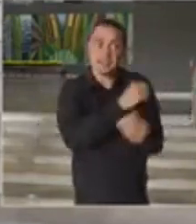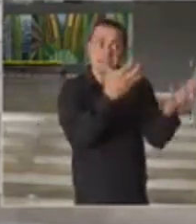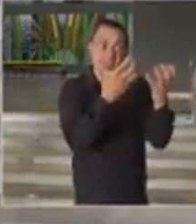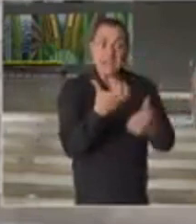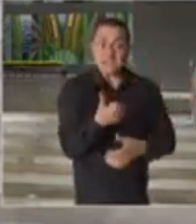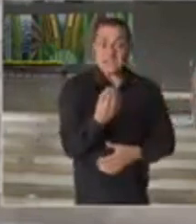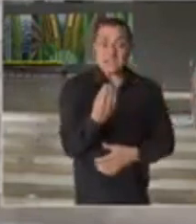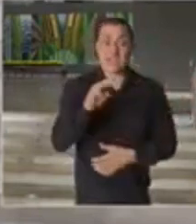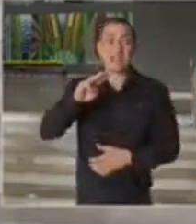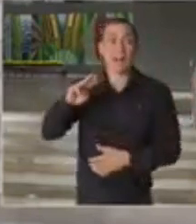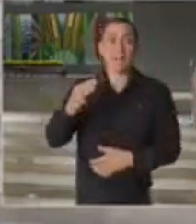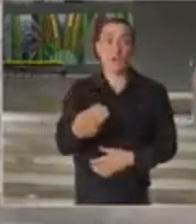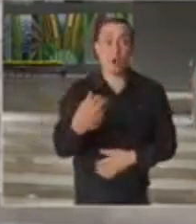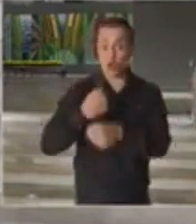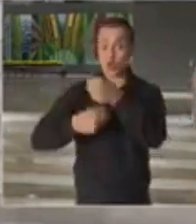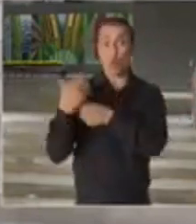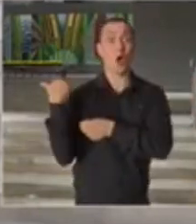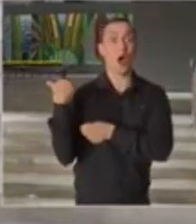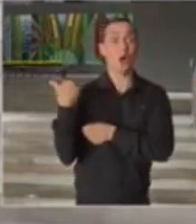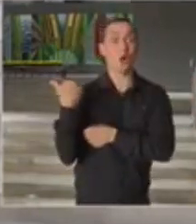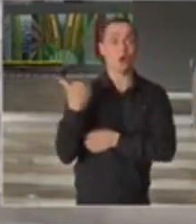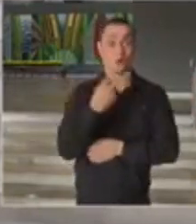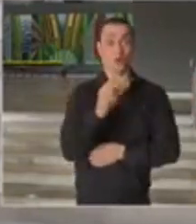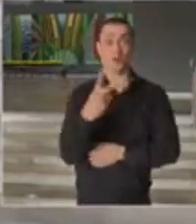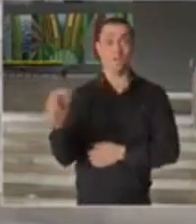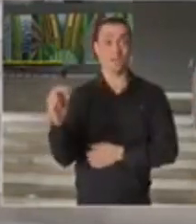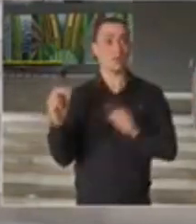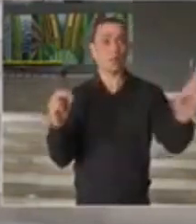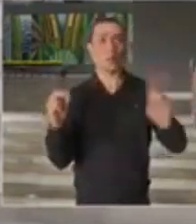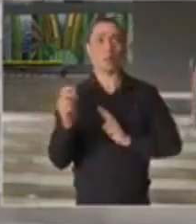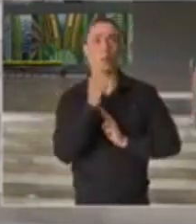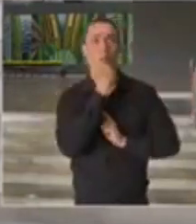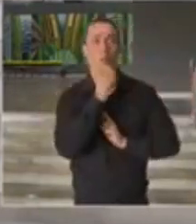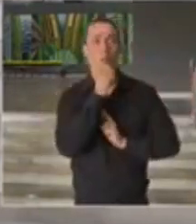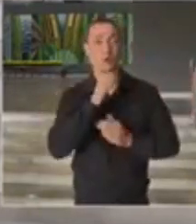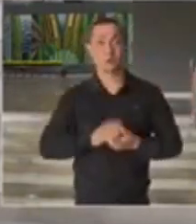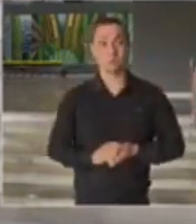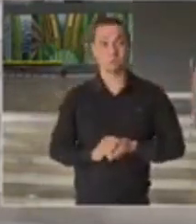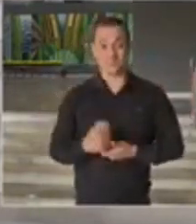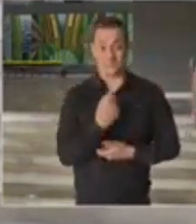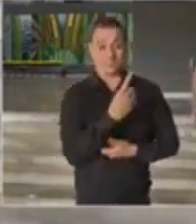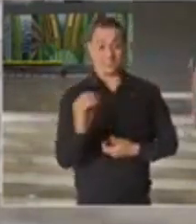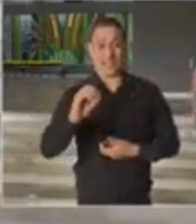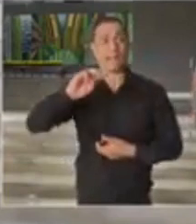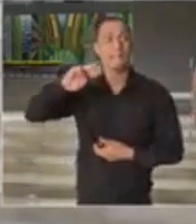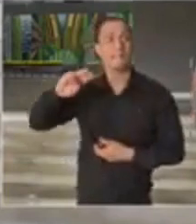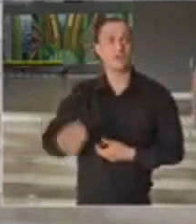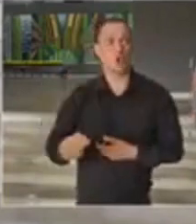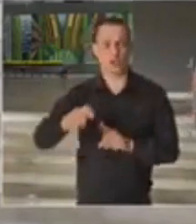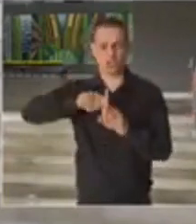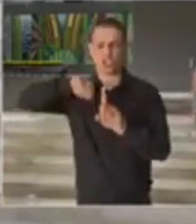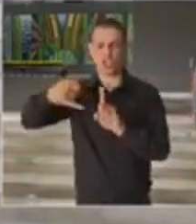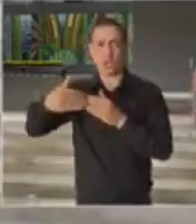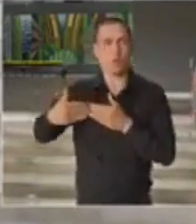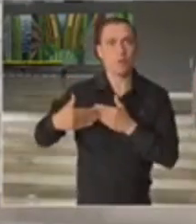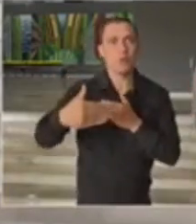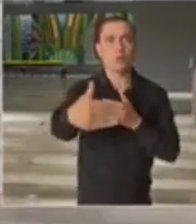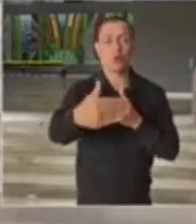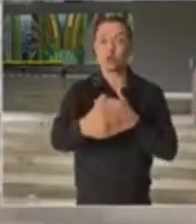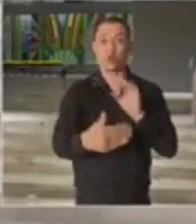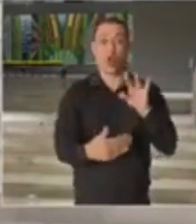ainda em 2020. E nós não tivemos. 100 milhões a partir de janeiro. Que